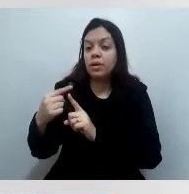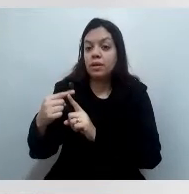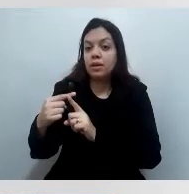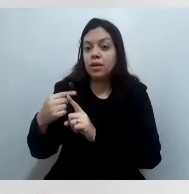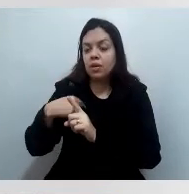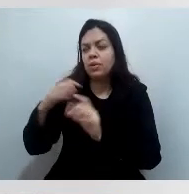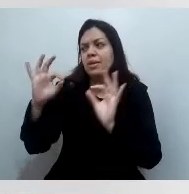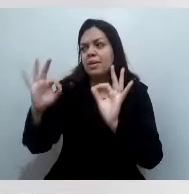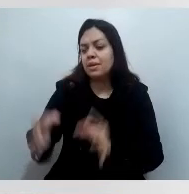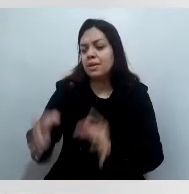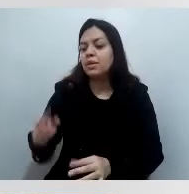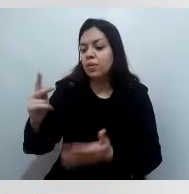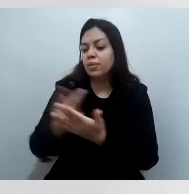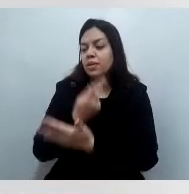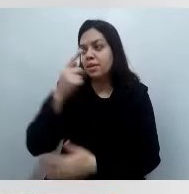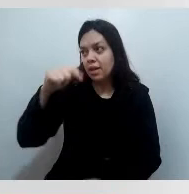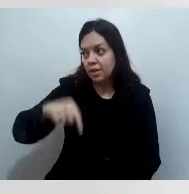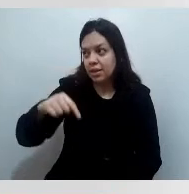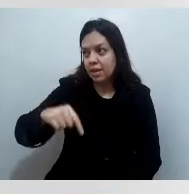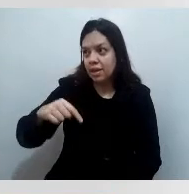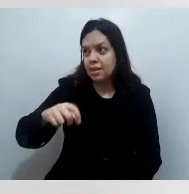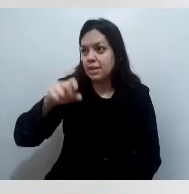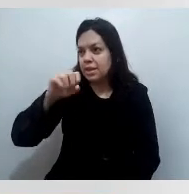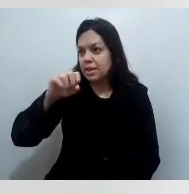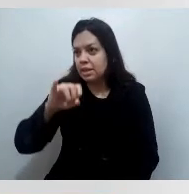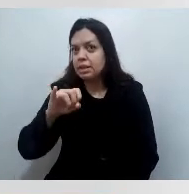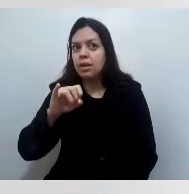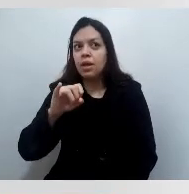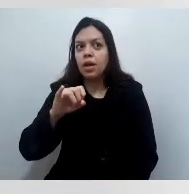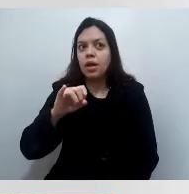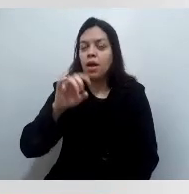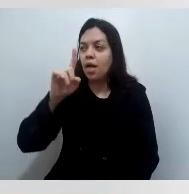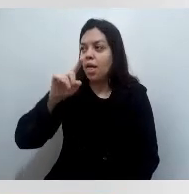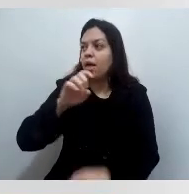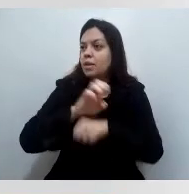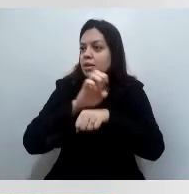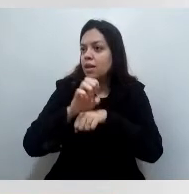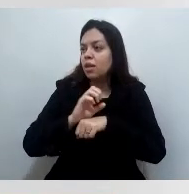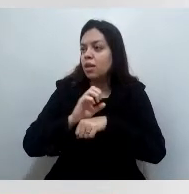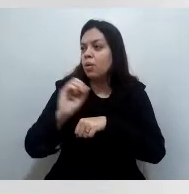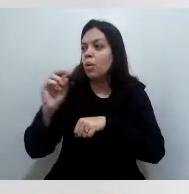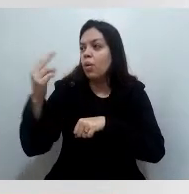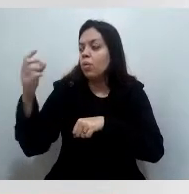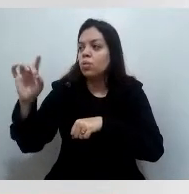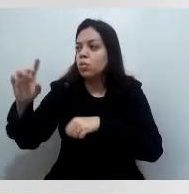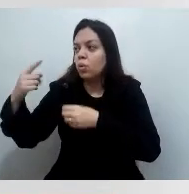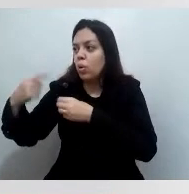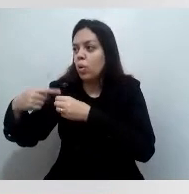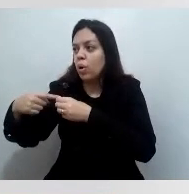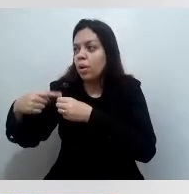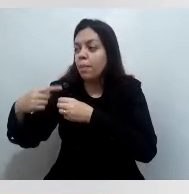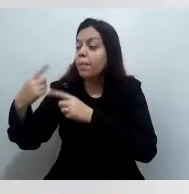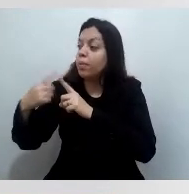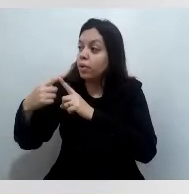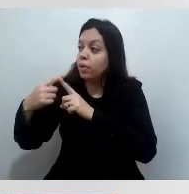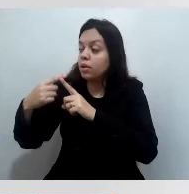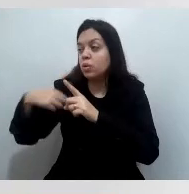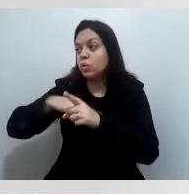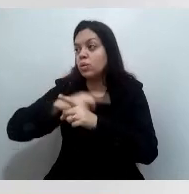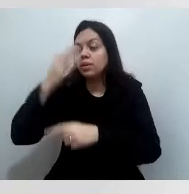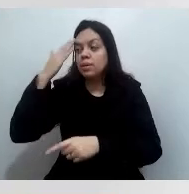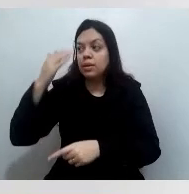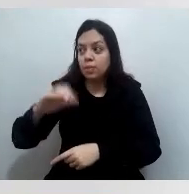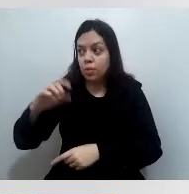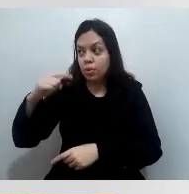e a minha pergunta é se essa questão ela é estadual ou é só aqui local. porque em Curitiba, aqui no município,